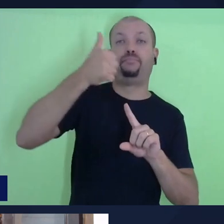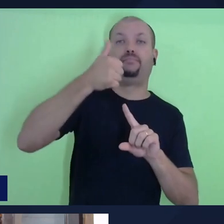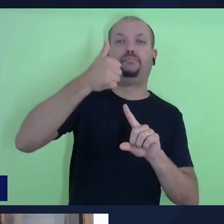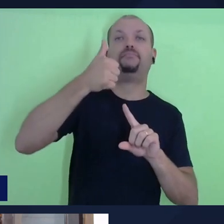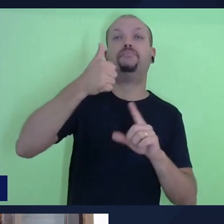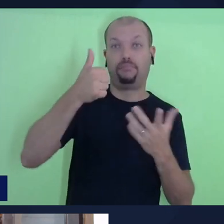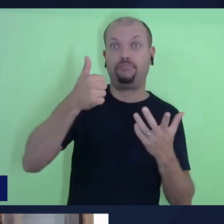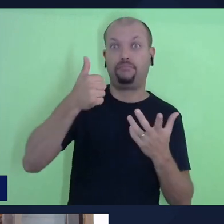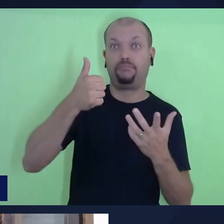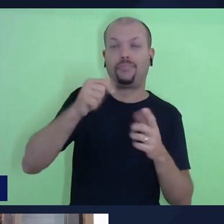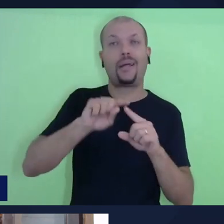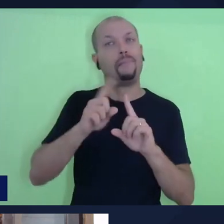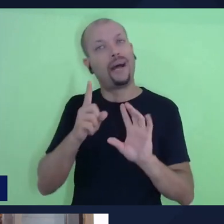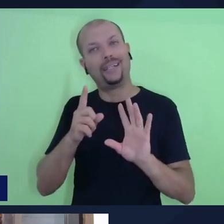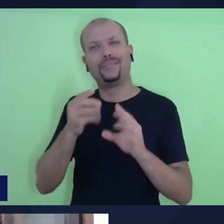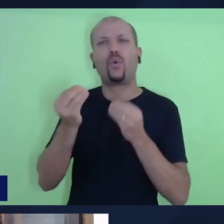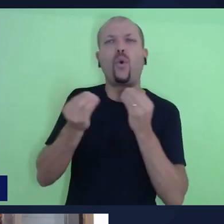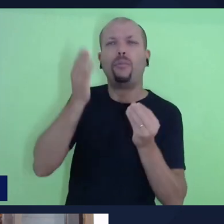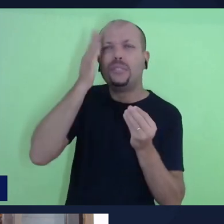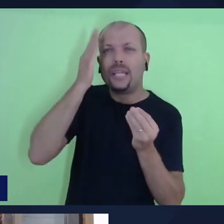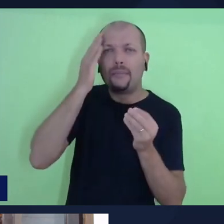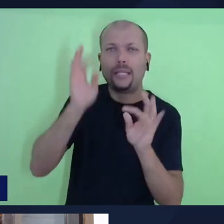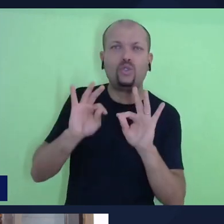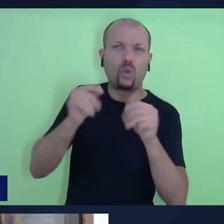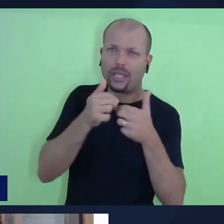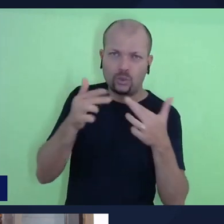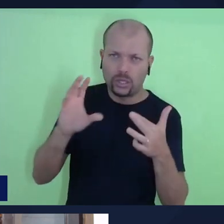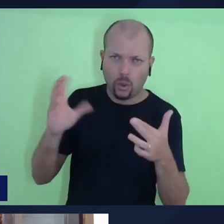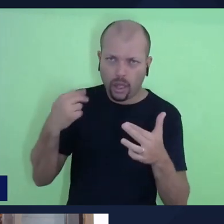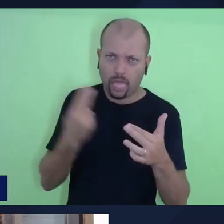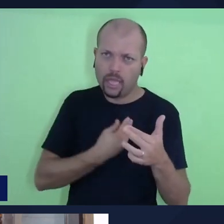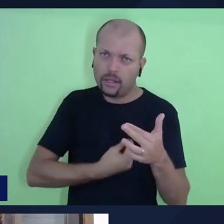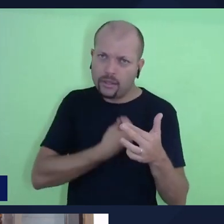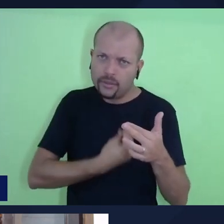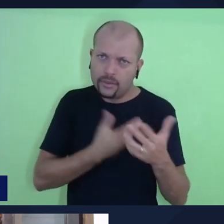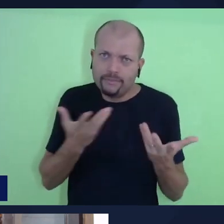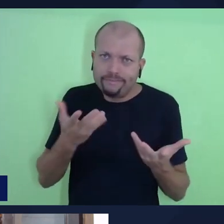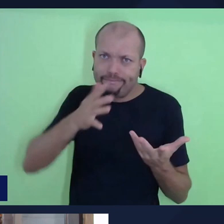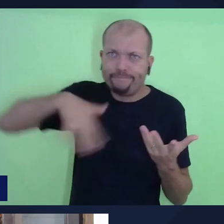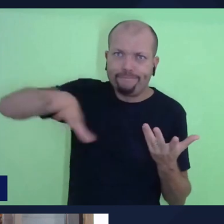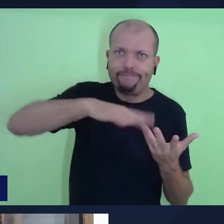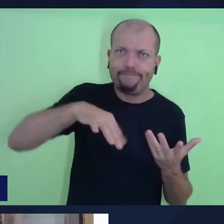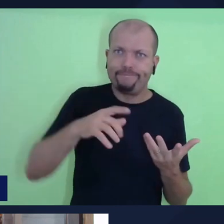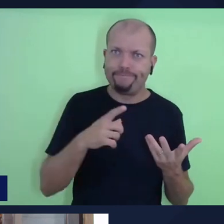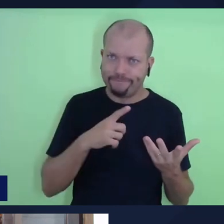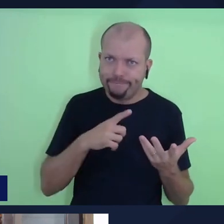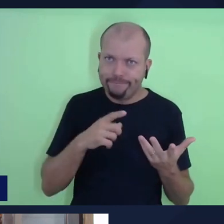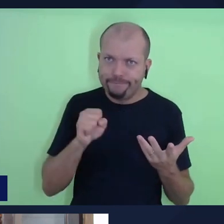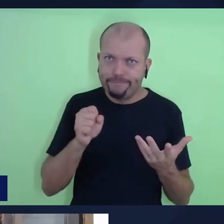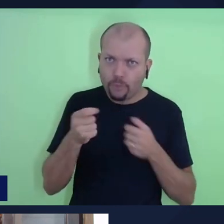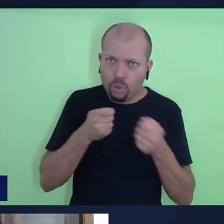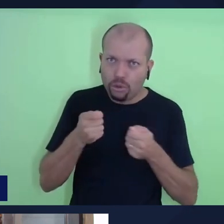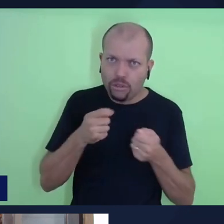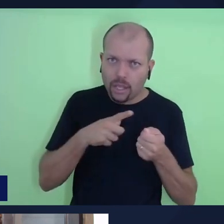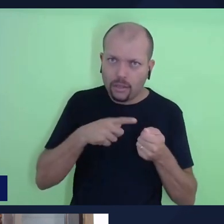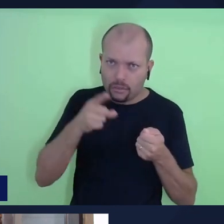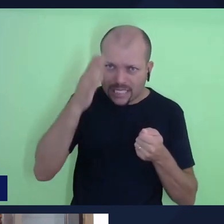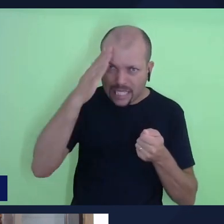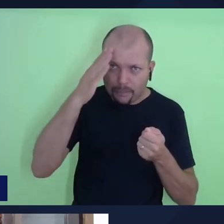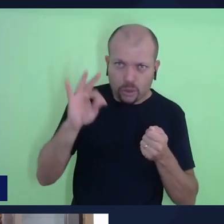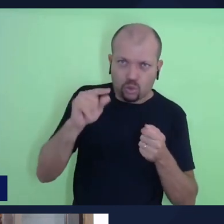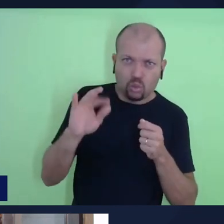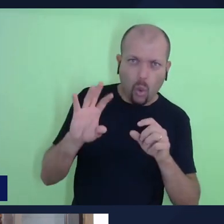Só que nós não temos controle sobre tudo o que acontece ao nosso redor e nem sobre os efeitos das decisões de outras